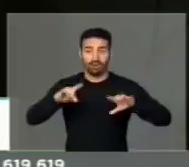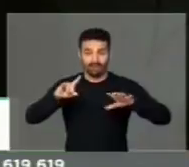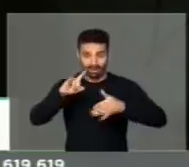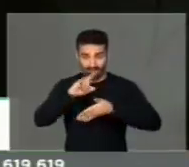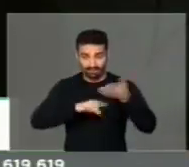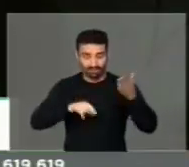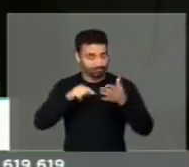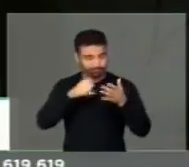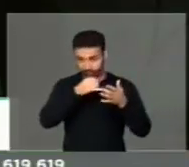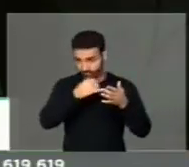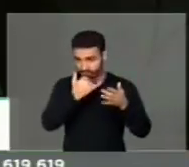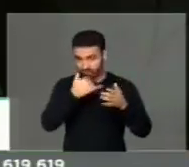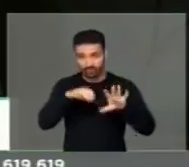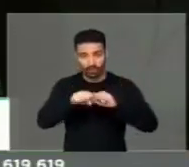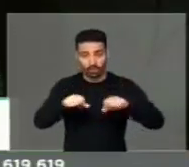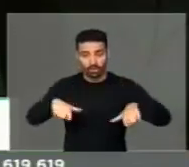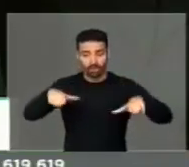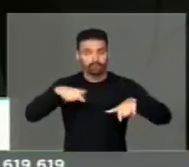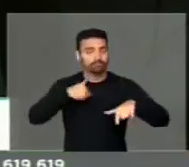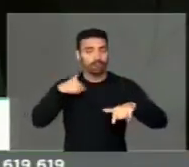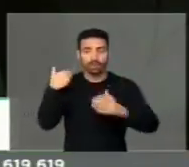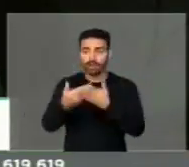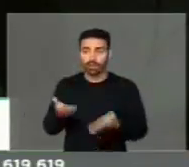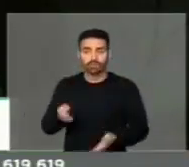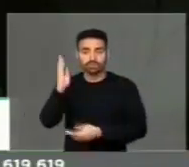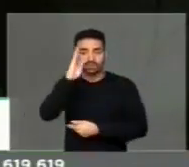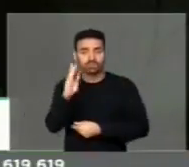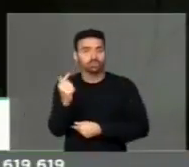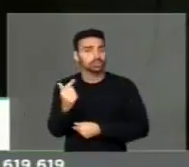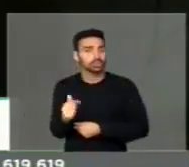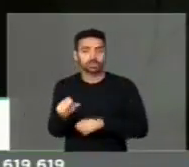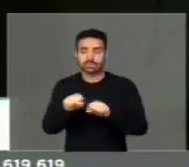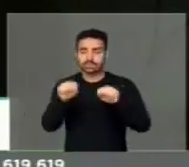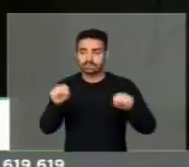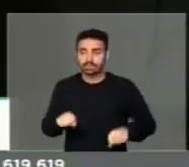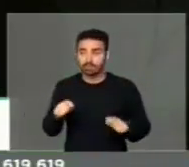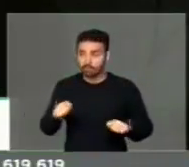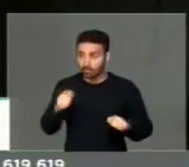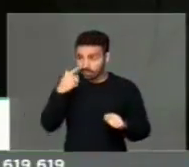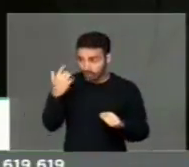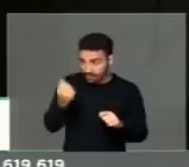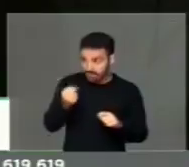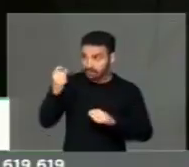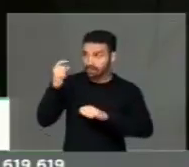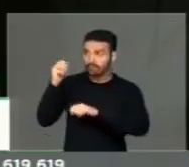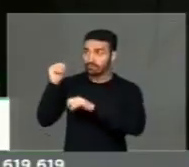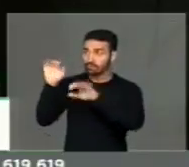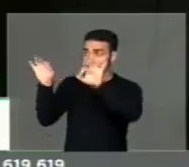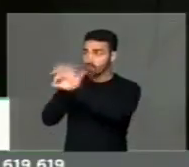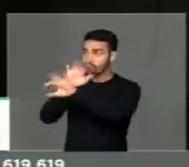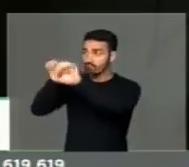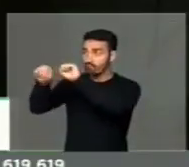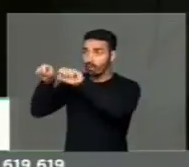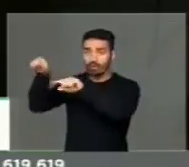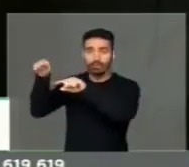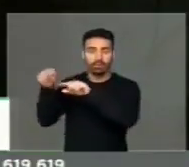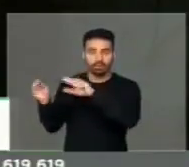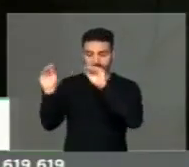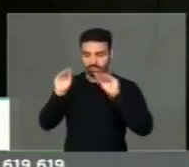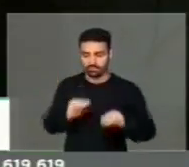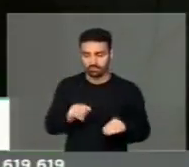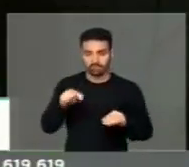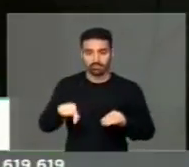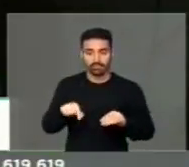O Brasil não tem até hoje um sistema que possa reconhecer títulos de universidades estrangeiras.